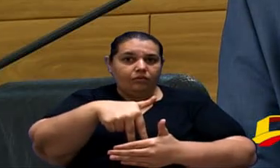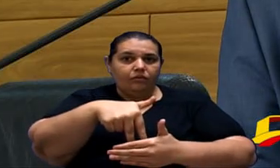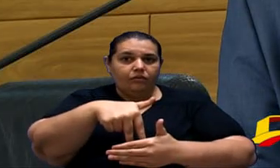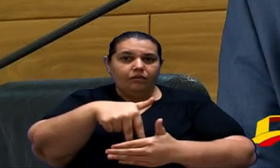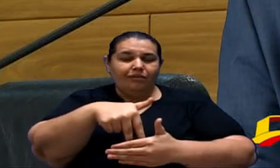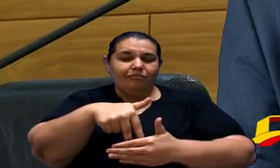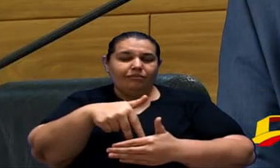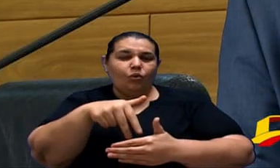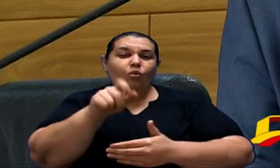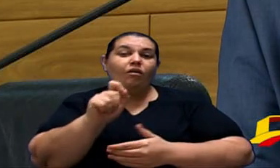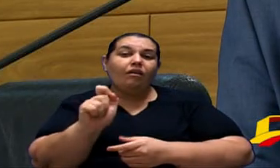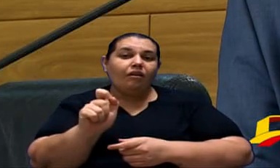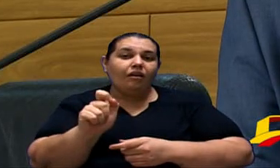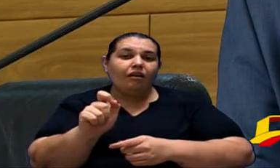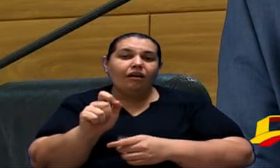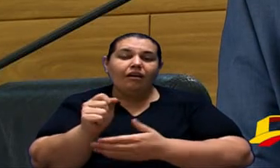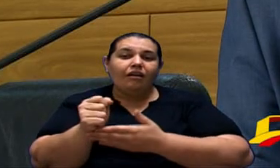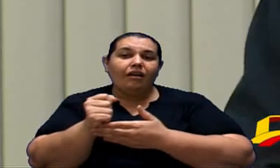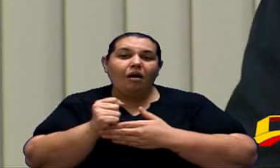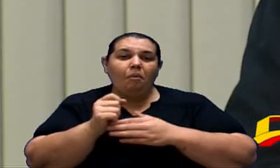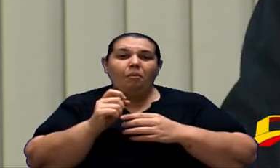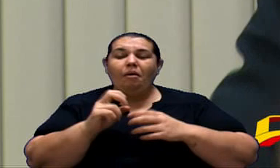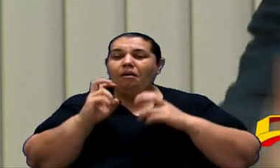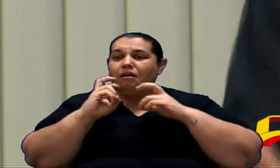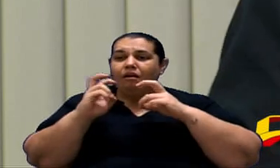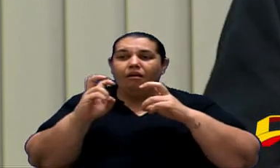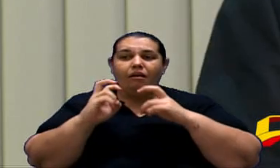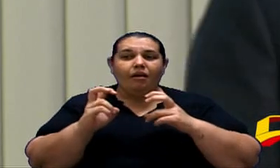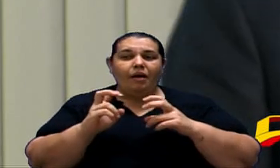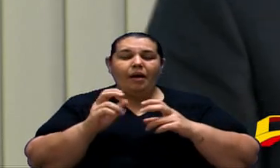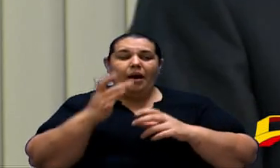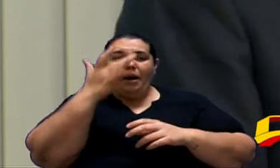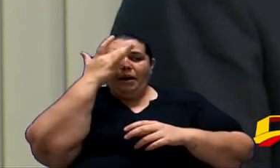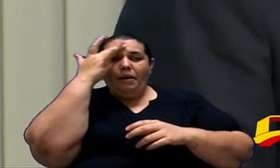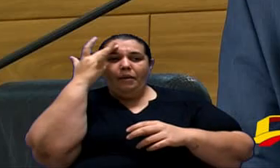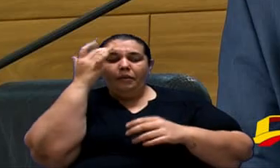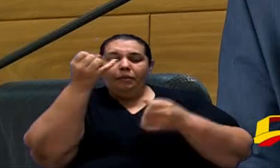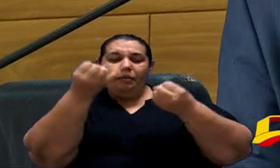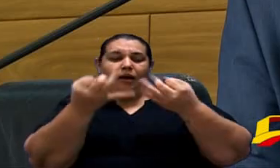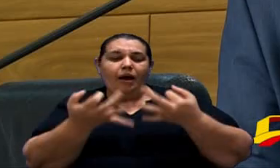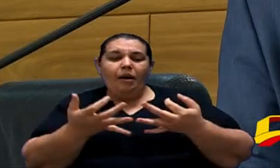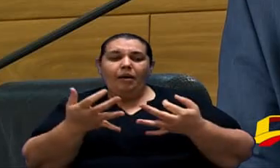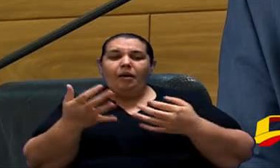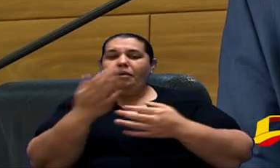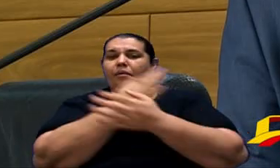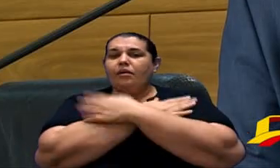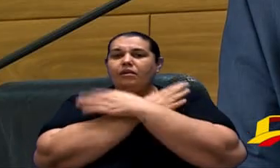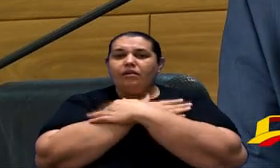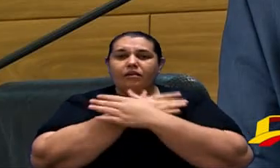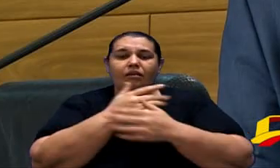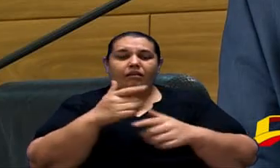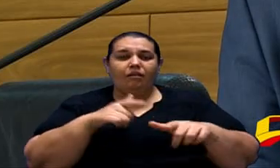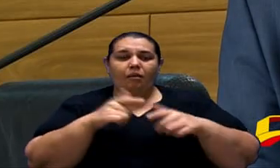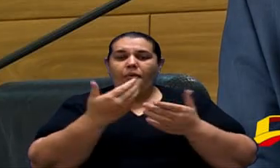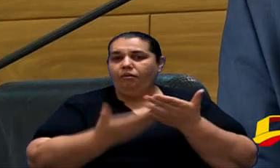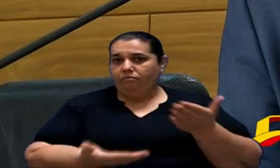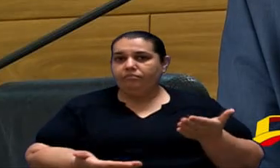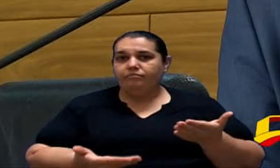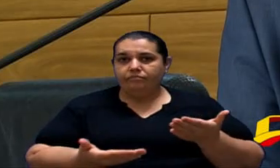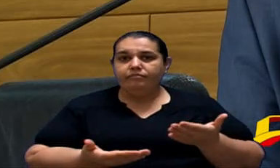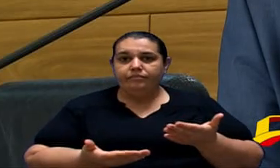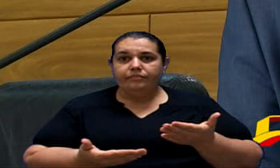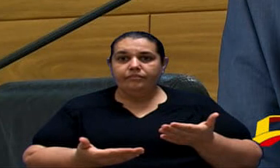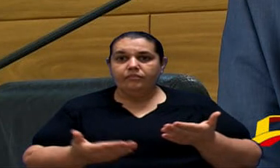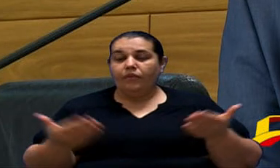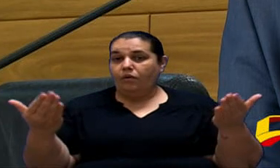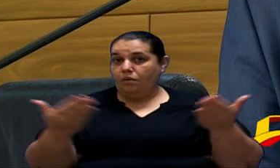Para Trazer Essas Aberrações Como Deixar Pessoas Desempregadas Então Eu Quero Nessa Noite Além